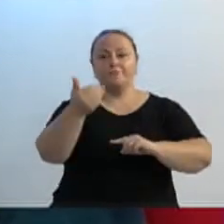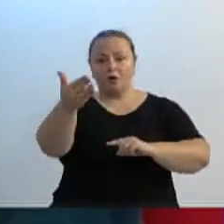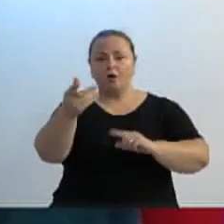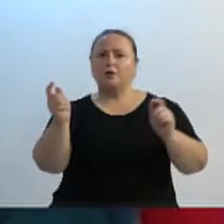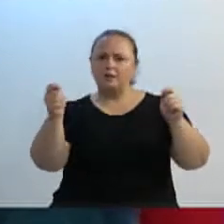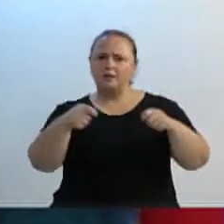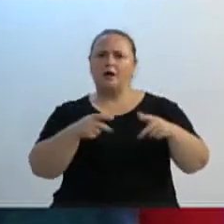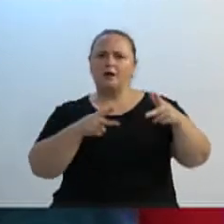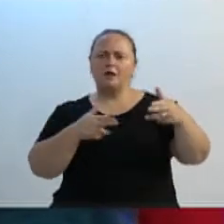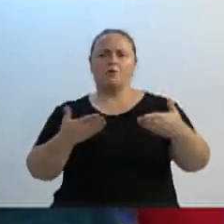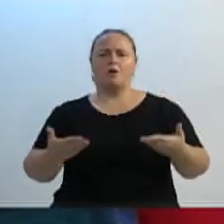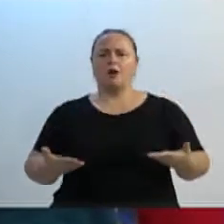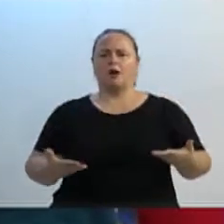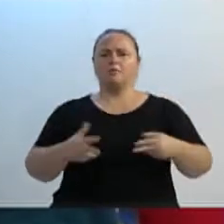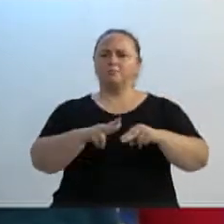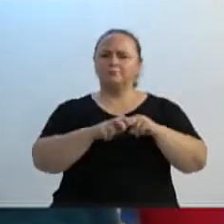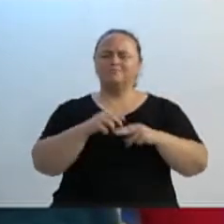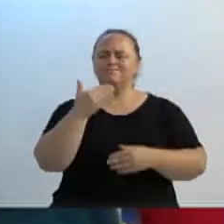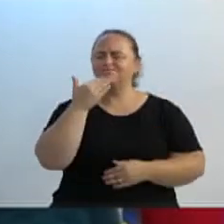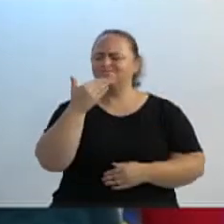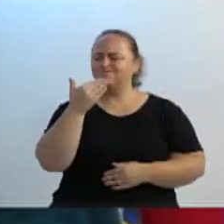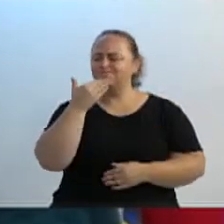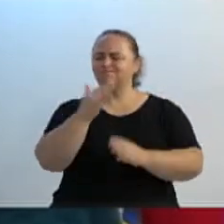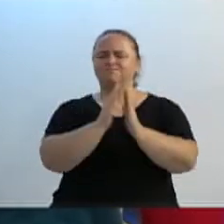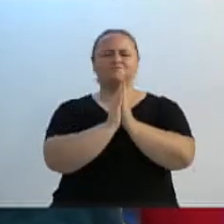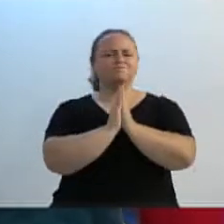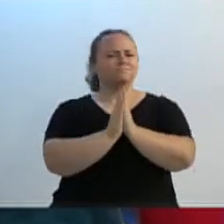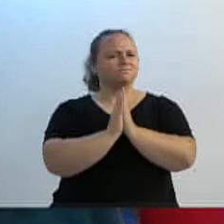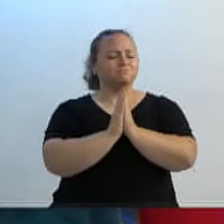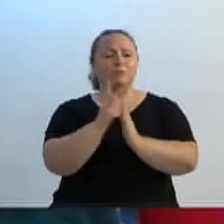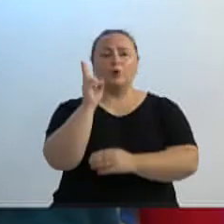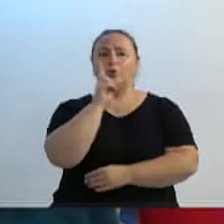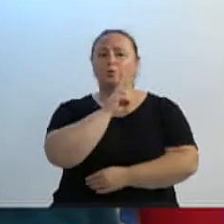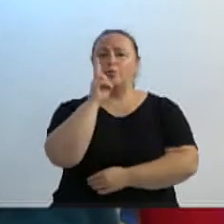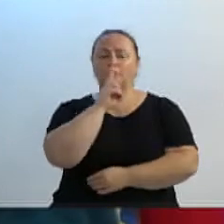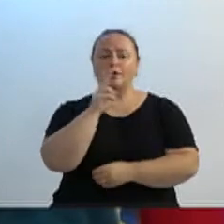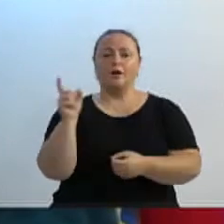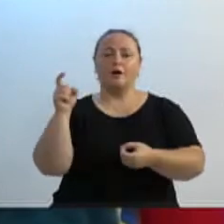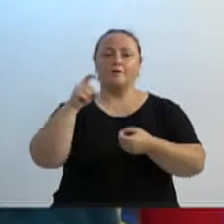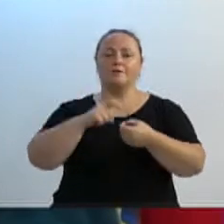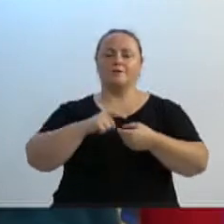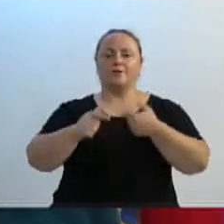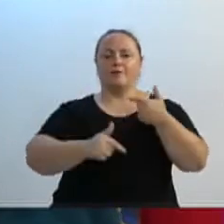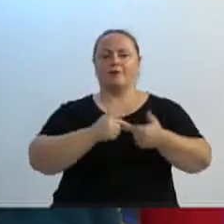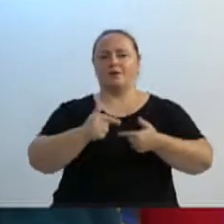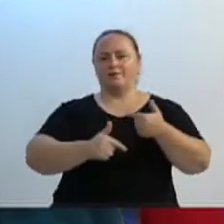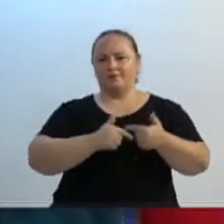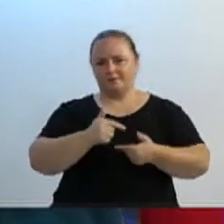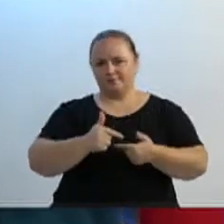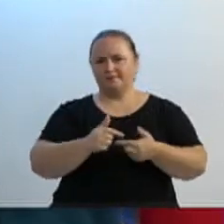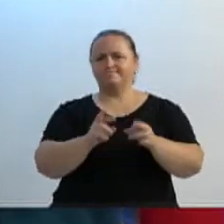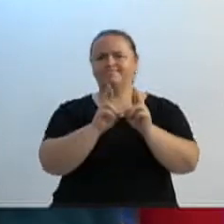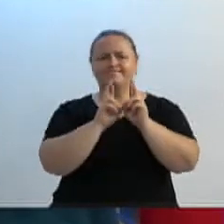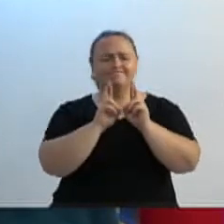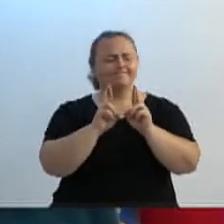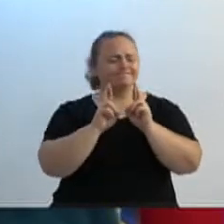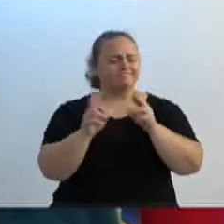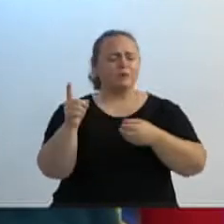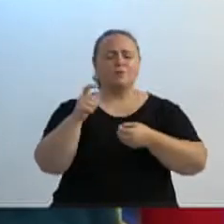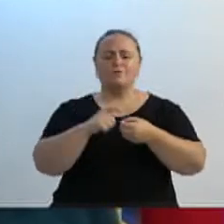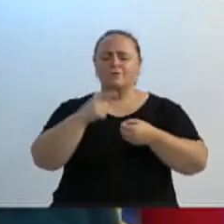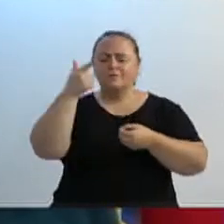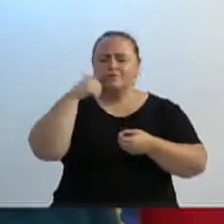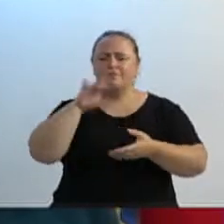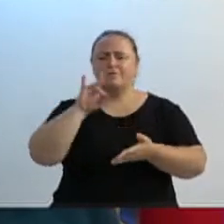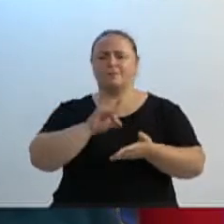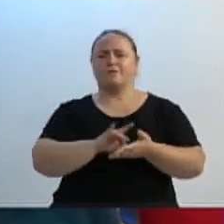estão clamando, clamando urgentemente, urgentemente, que haja um retorno do governo do Estado,